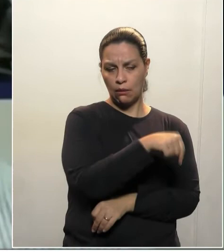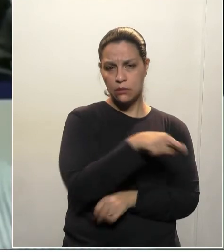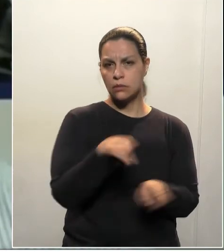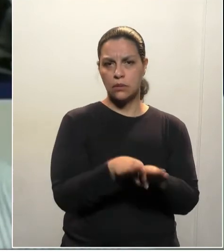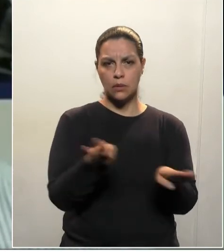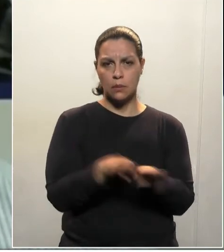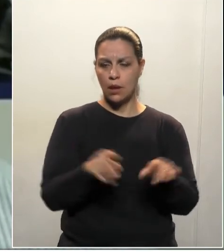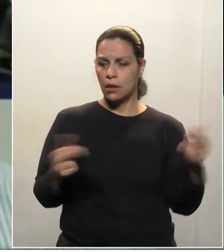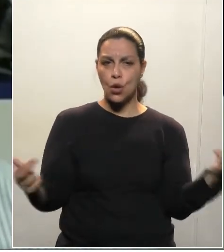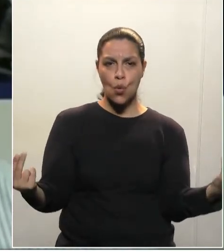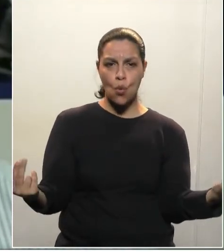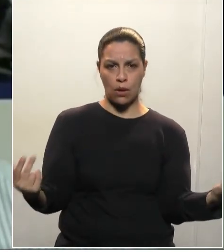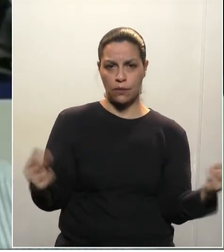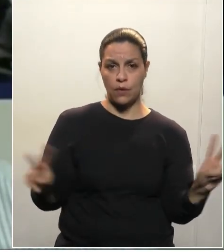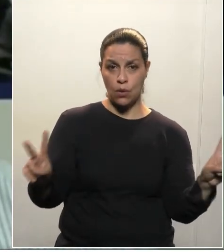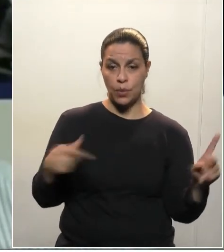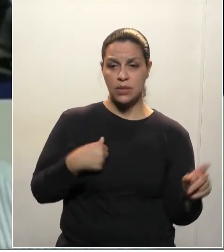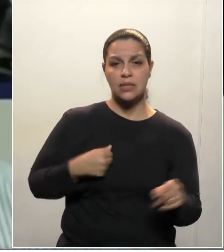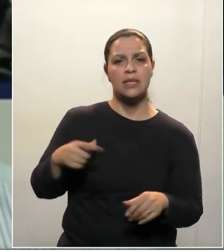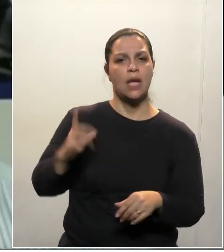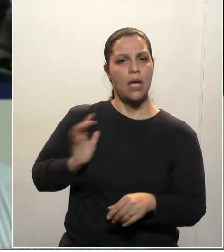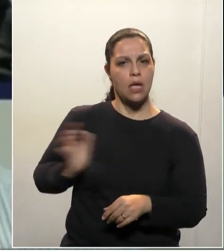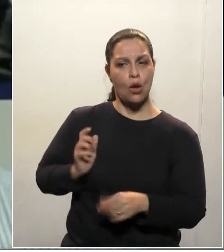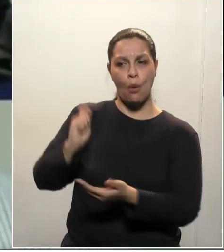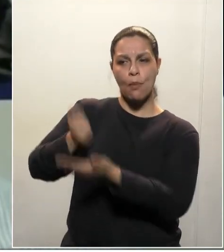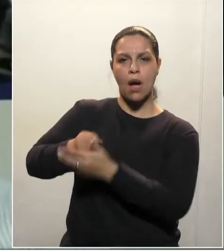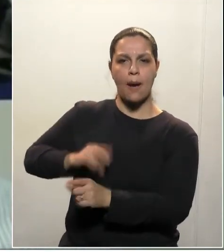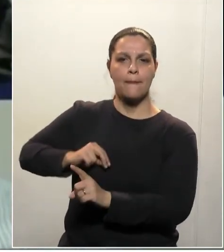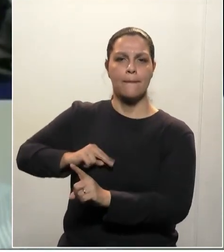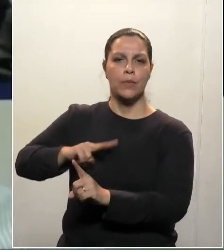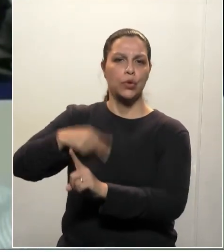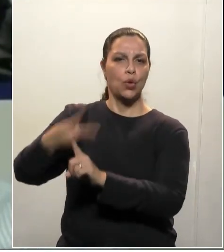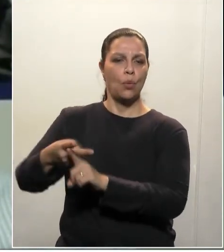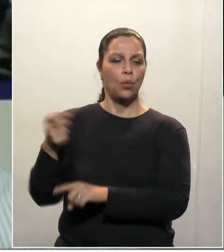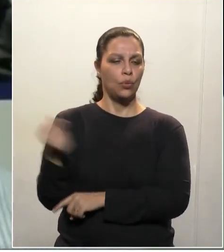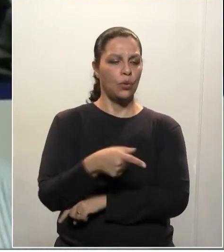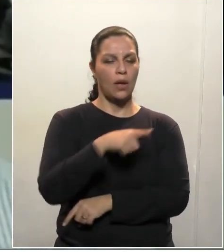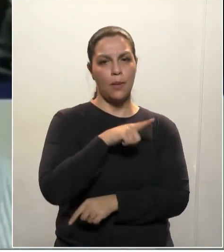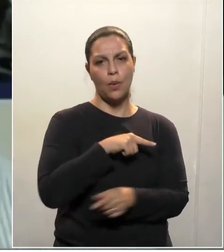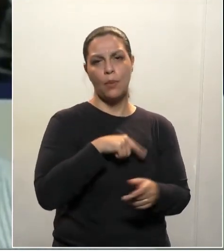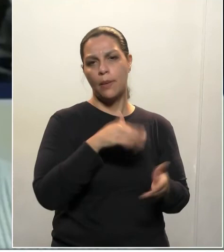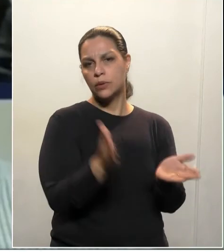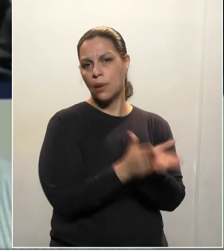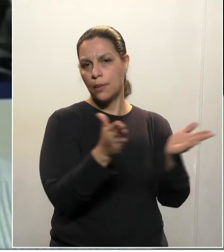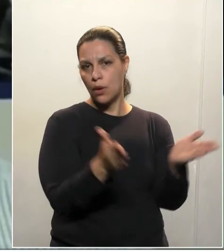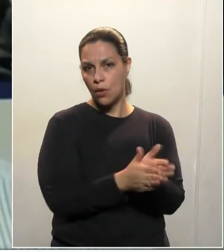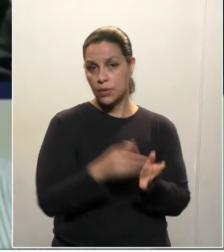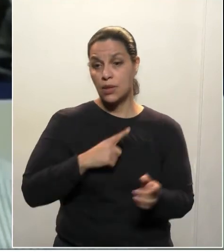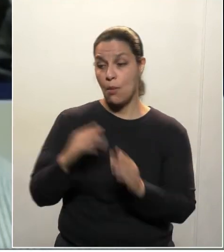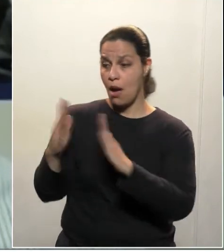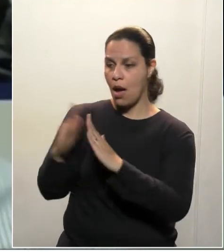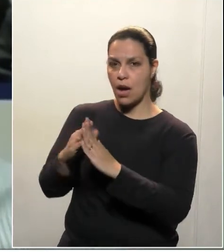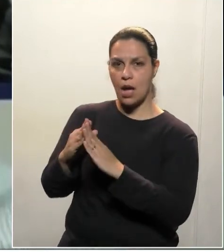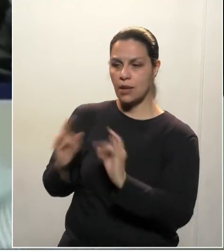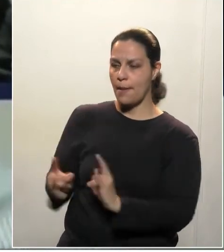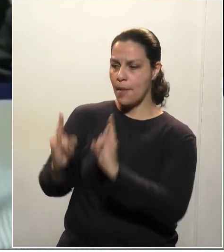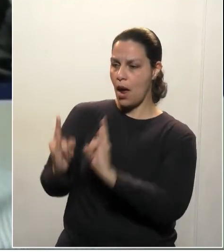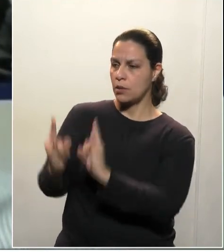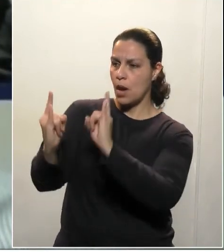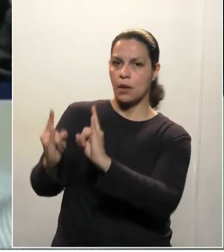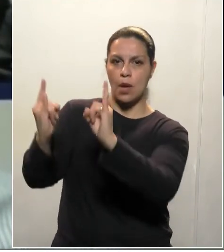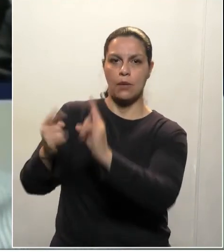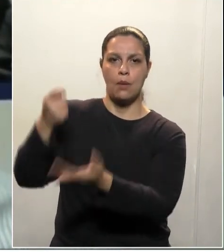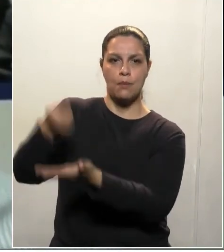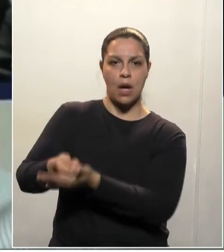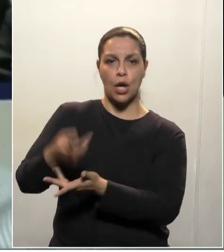capacidade, pagar muito mais. Não é possível que quem tem e vai instituir um loteamento ou um condomínio, pague igual quem tem uma casa